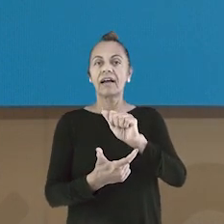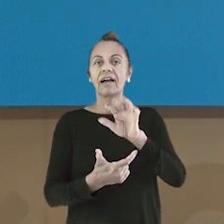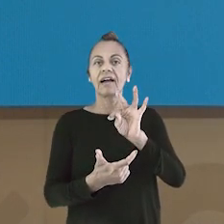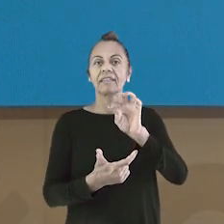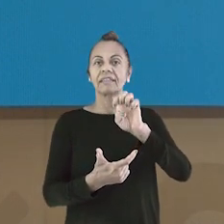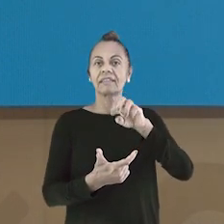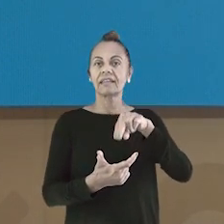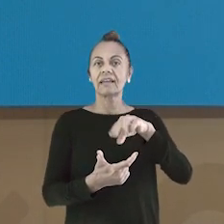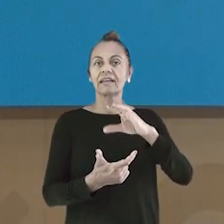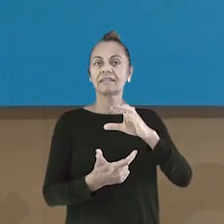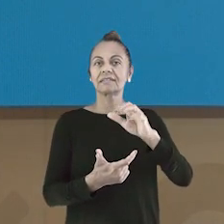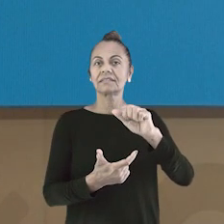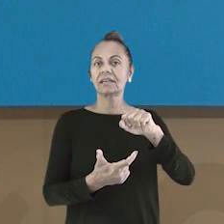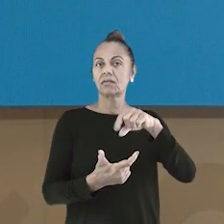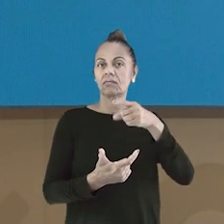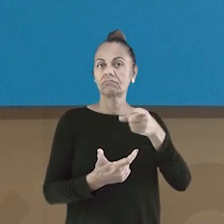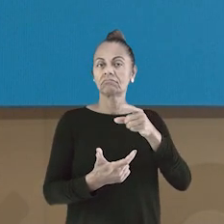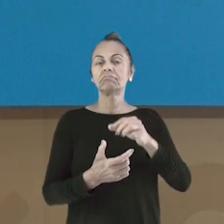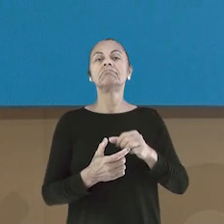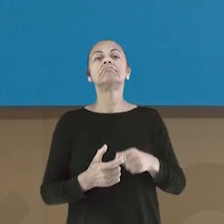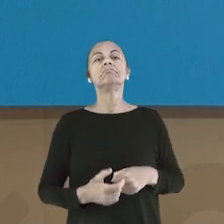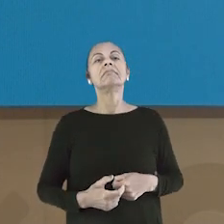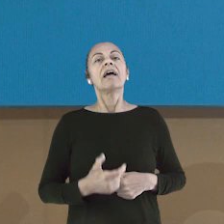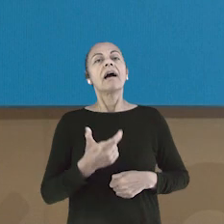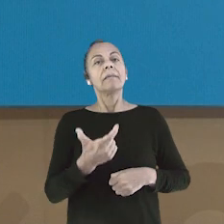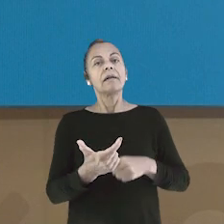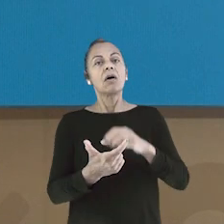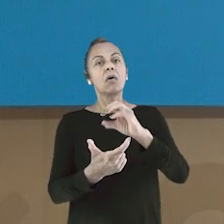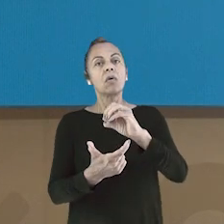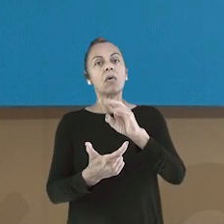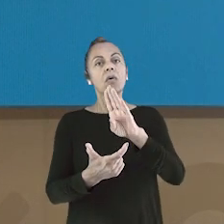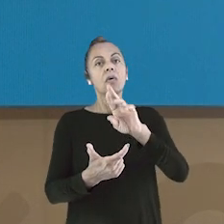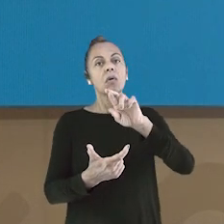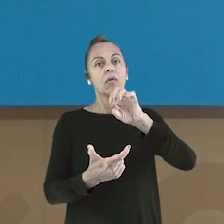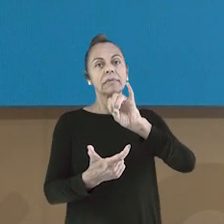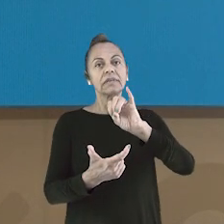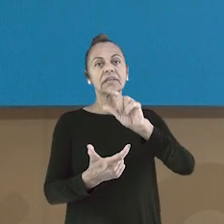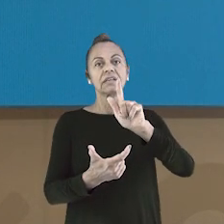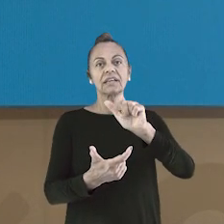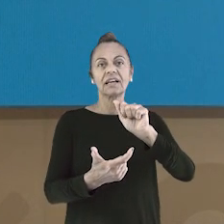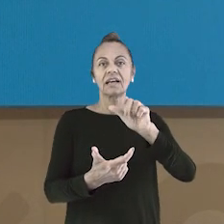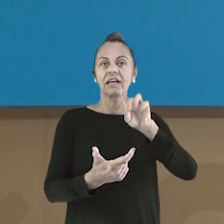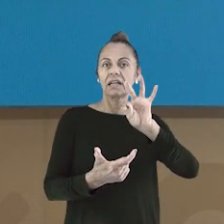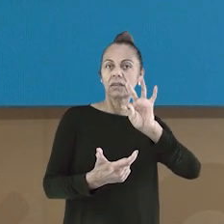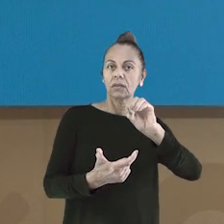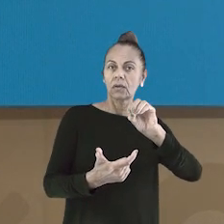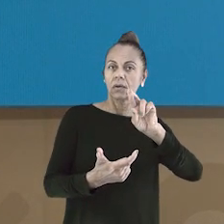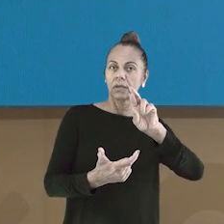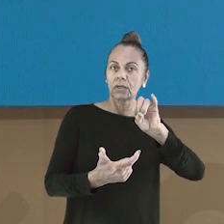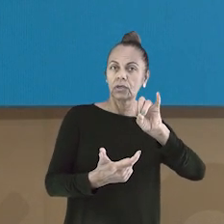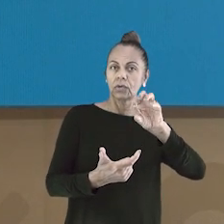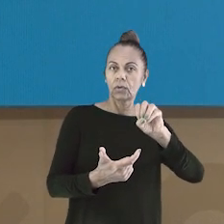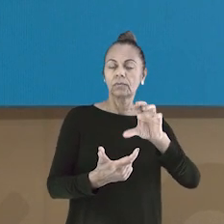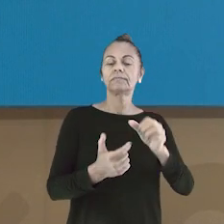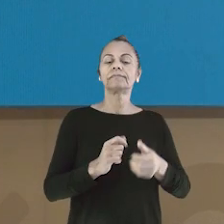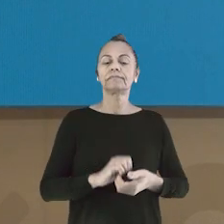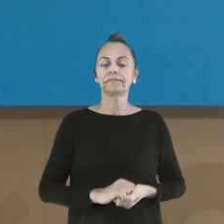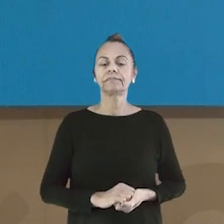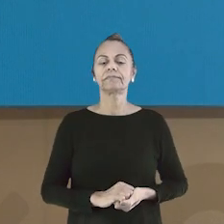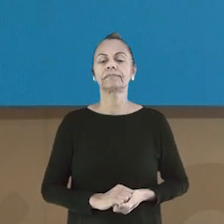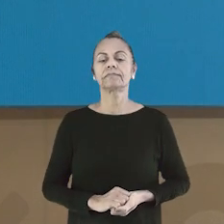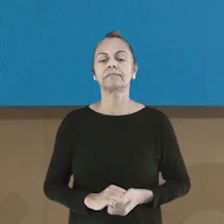obrigatório. Eu quero agora que vocês coloquem as palavras na ordem alfabética. Lembre-se de uma coisa.